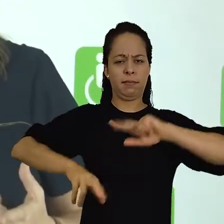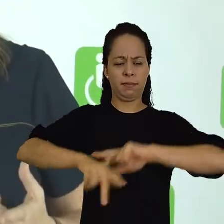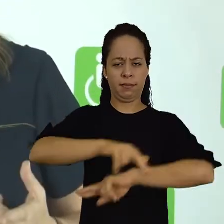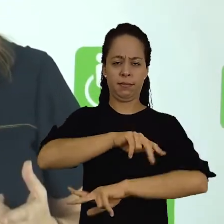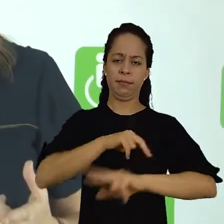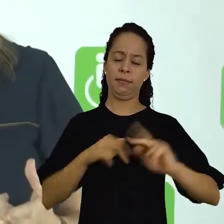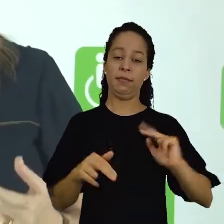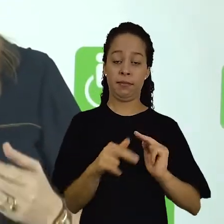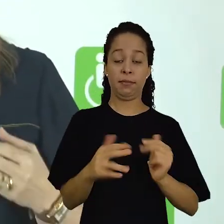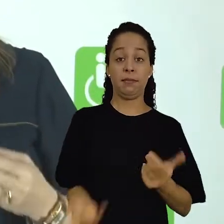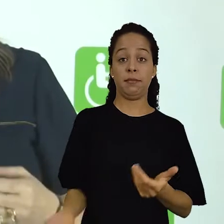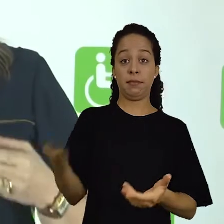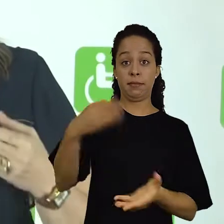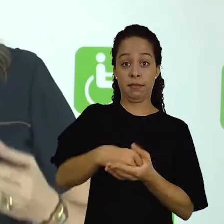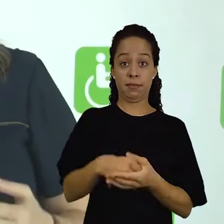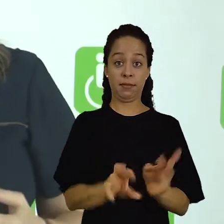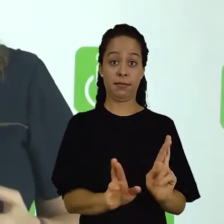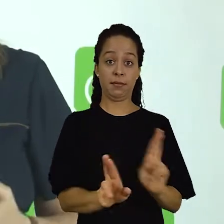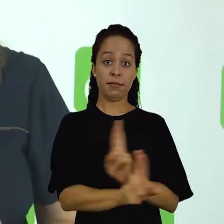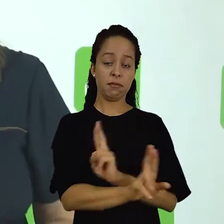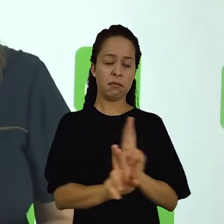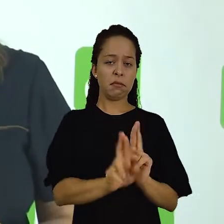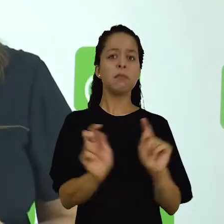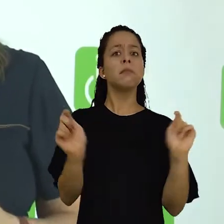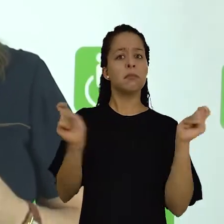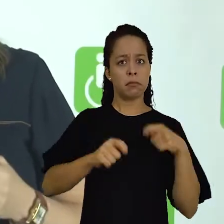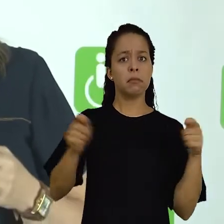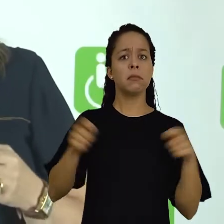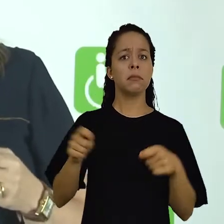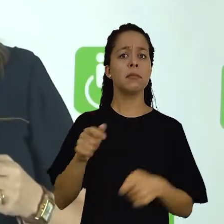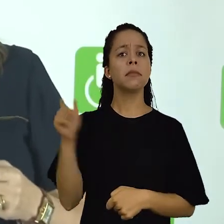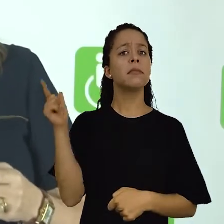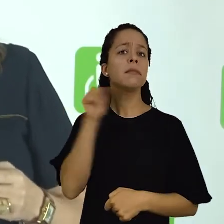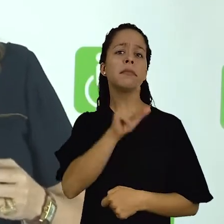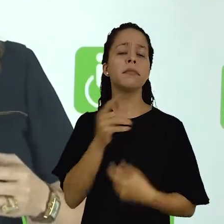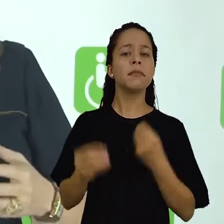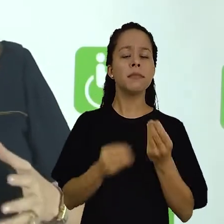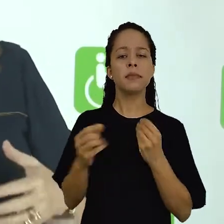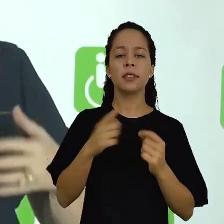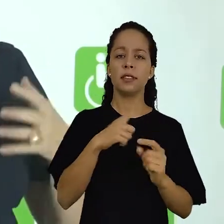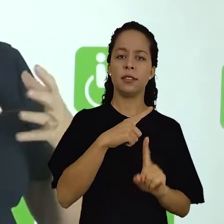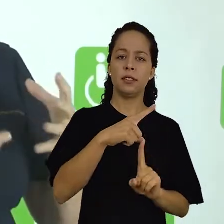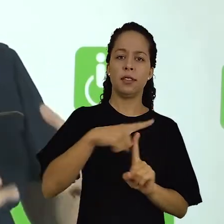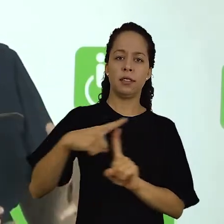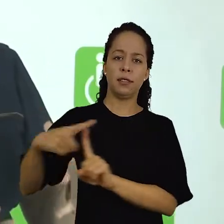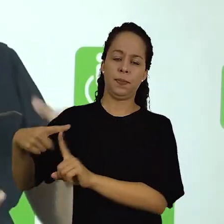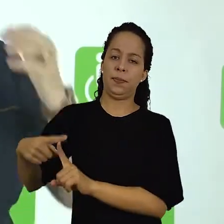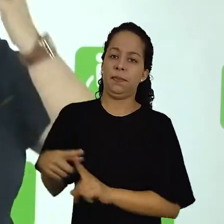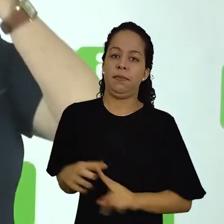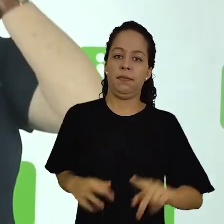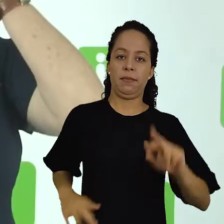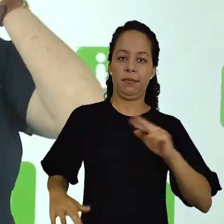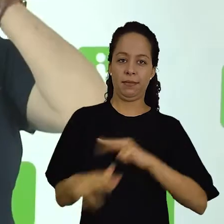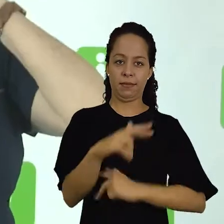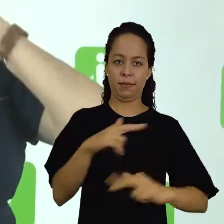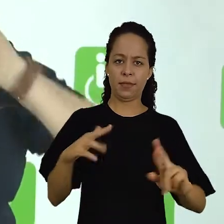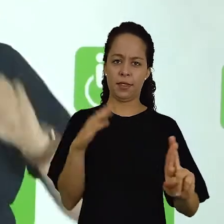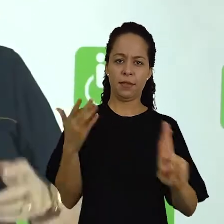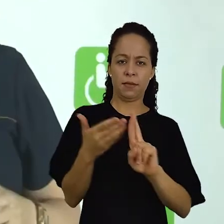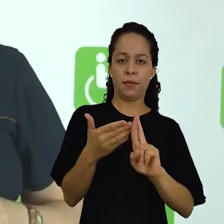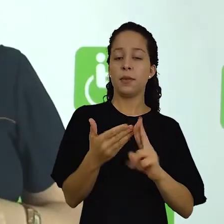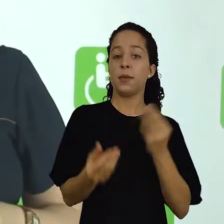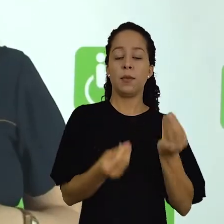dimensões. E ele pode ser adquirido por meio de diversas fontes. Uma